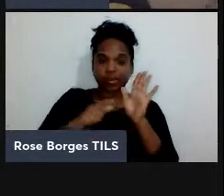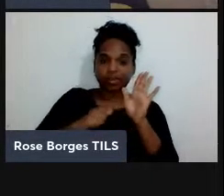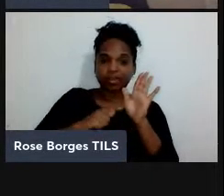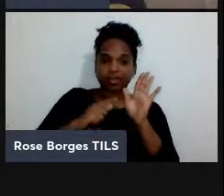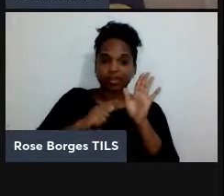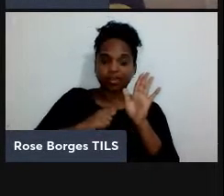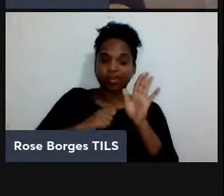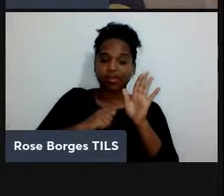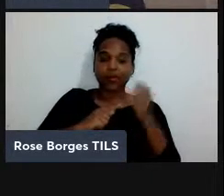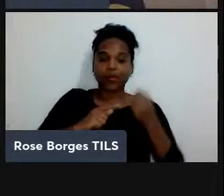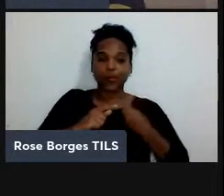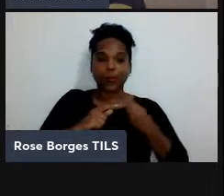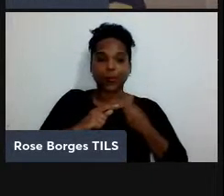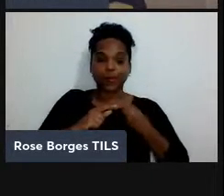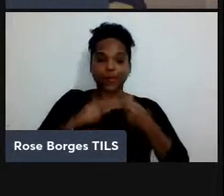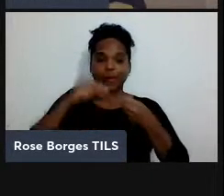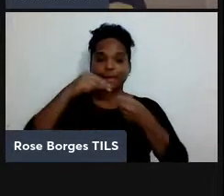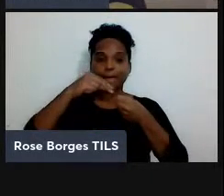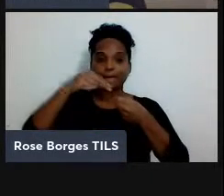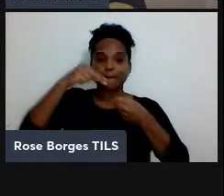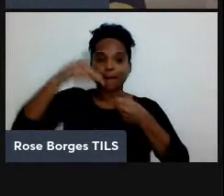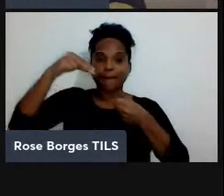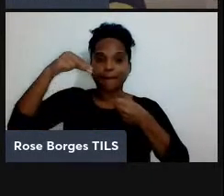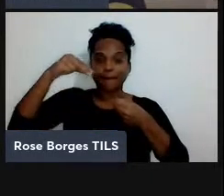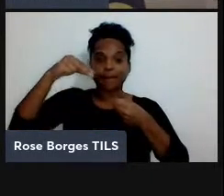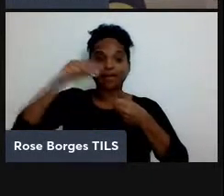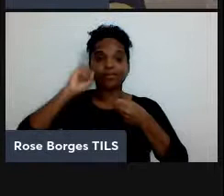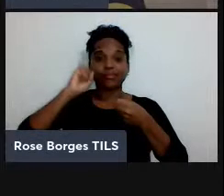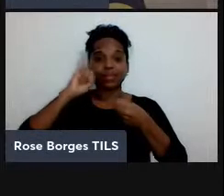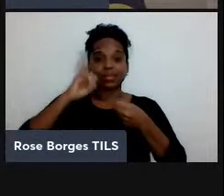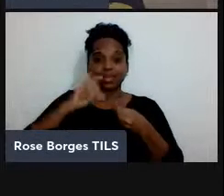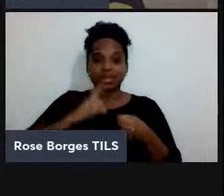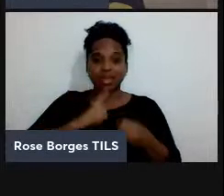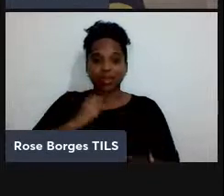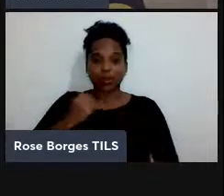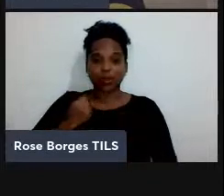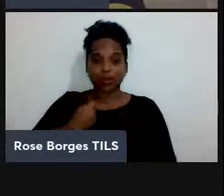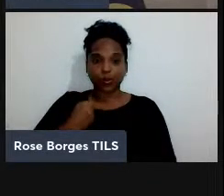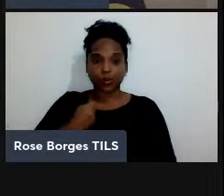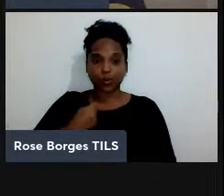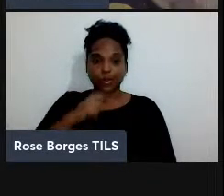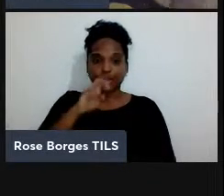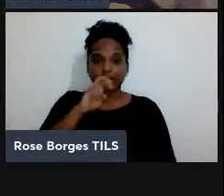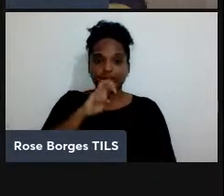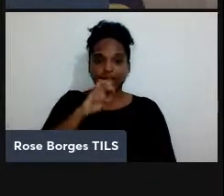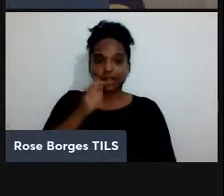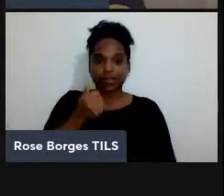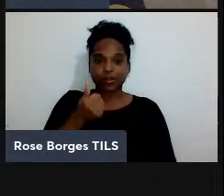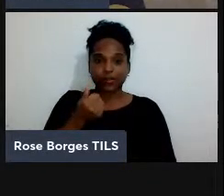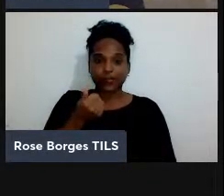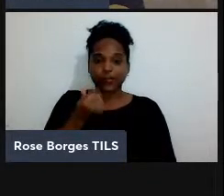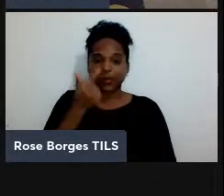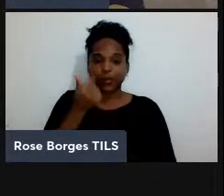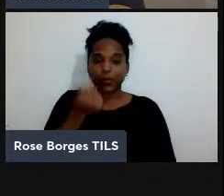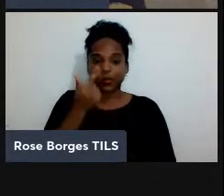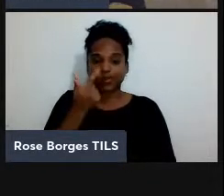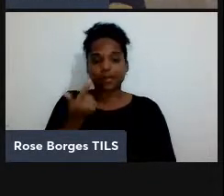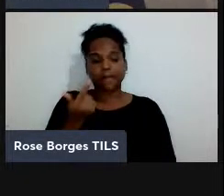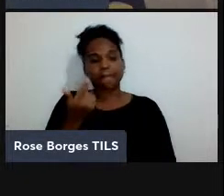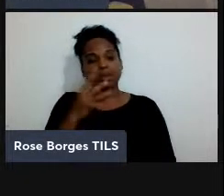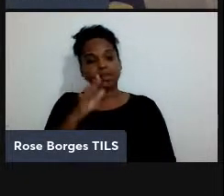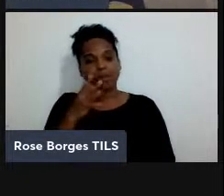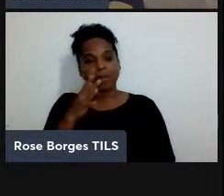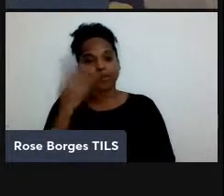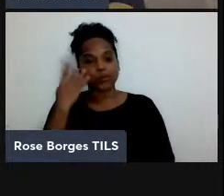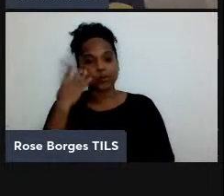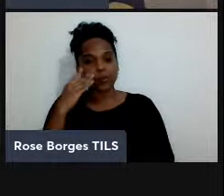dar uma ideia do que isso significa se eu tiver um número aqui que eu consigo expressar em 512 bits eu vou precisar de algo em torno de 4 dias mas